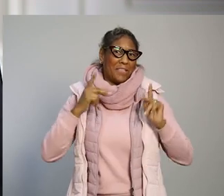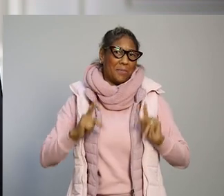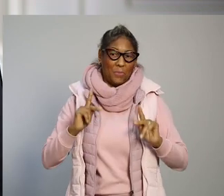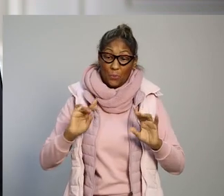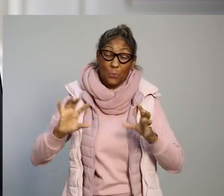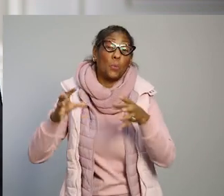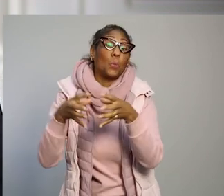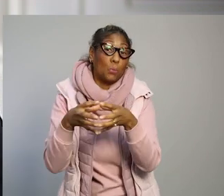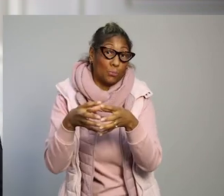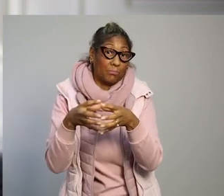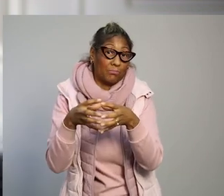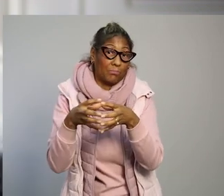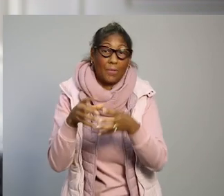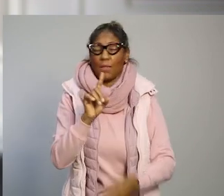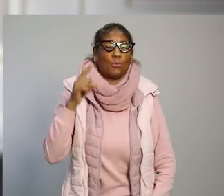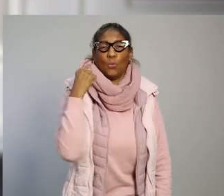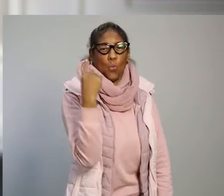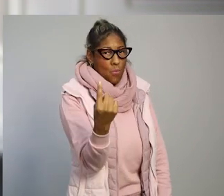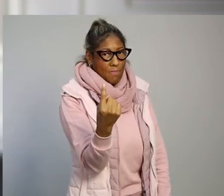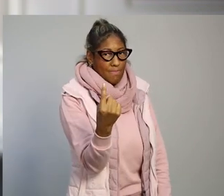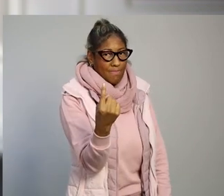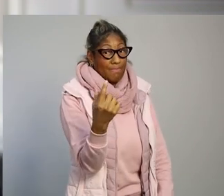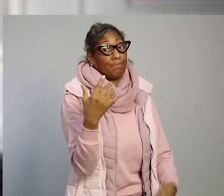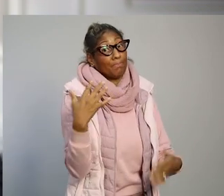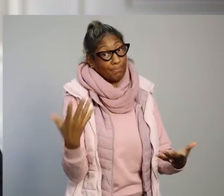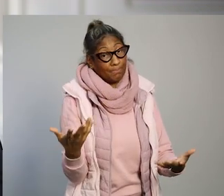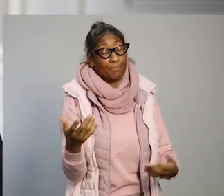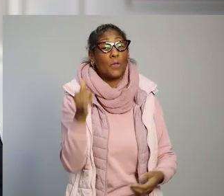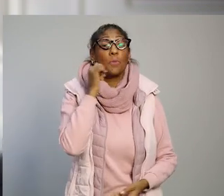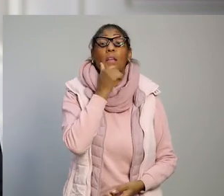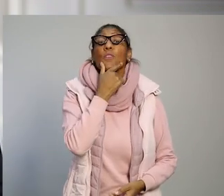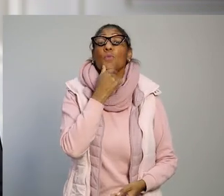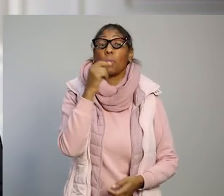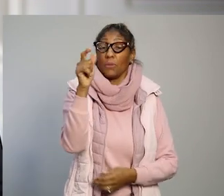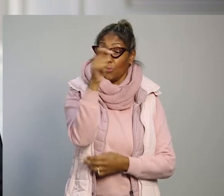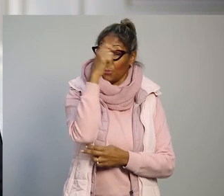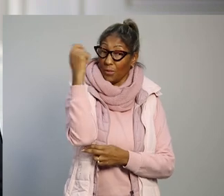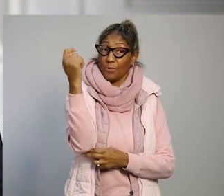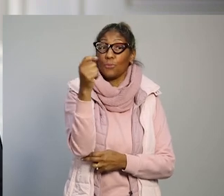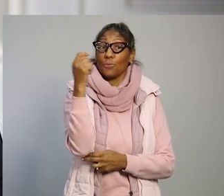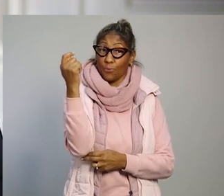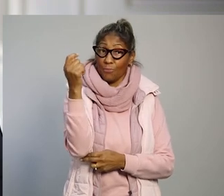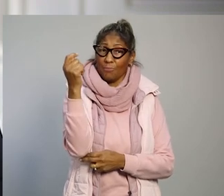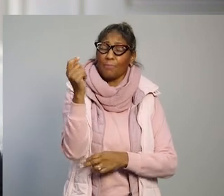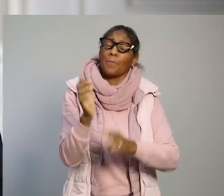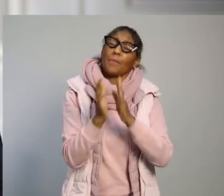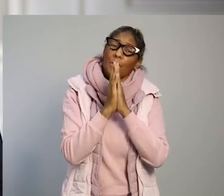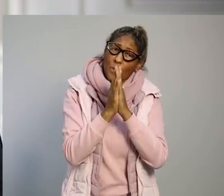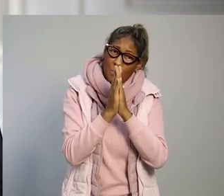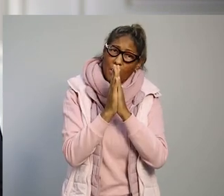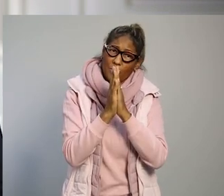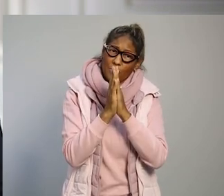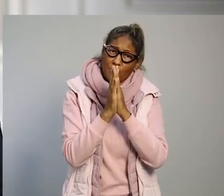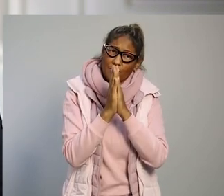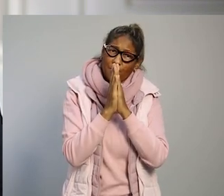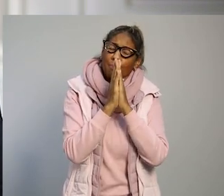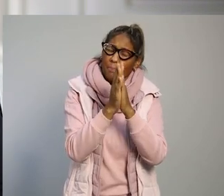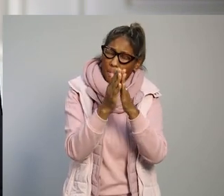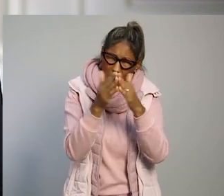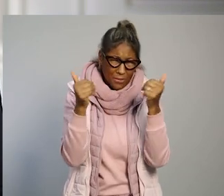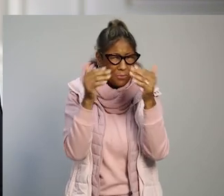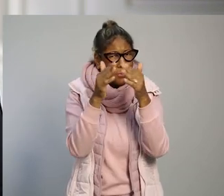interesse comum e coletivo. Gaúchas e gaúchas, eu renovo a minha